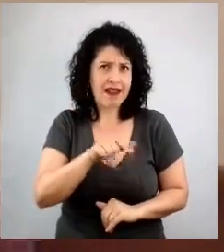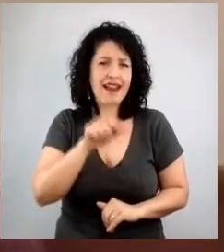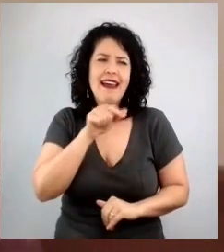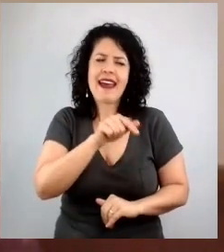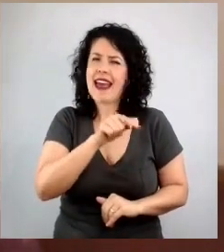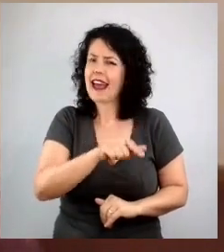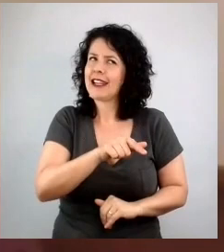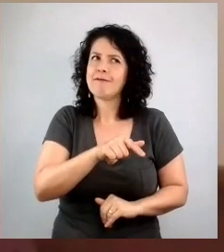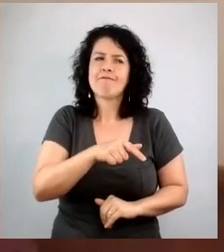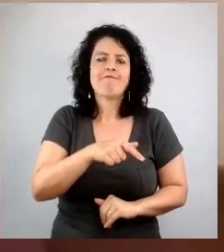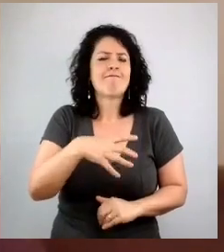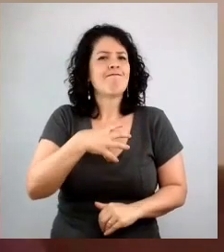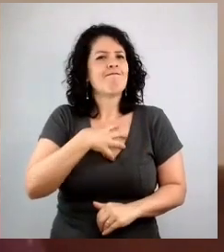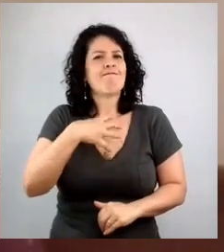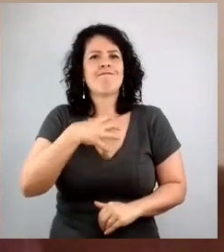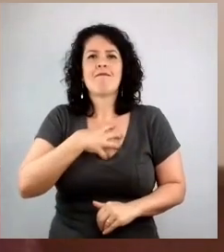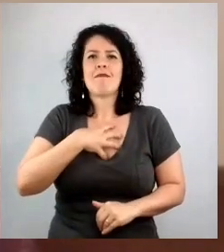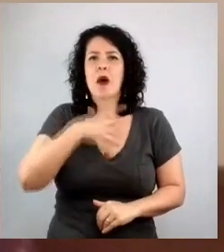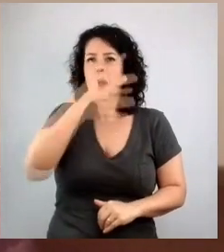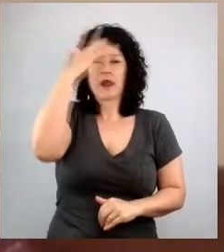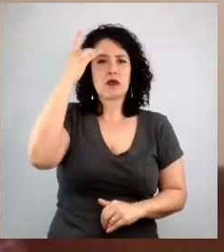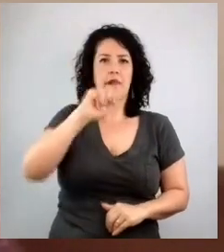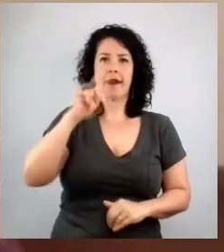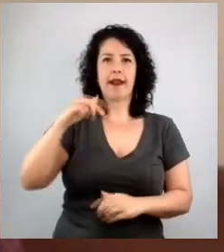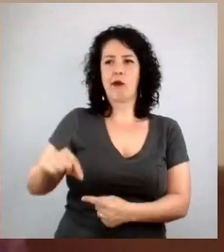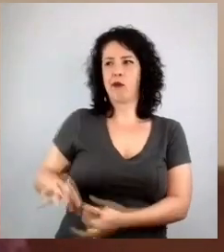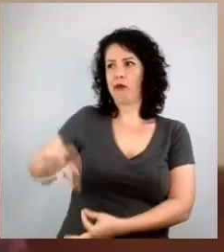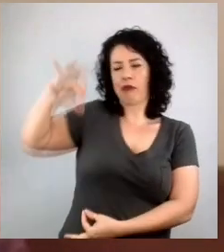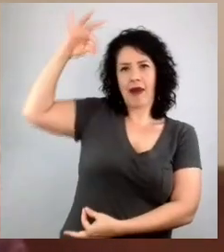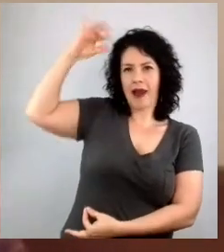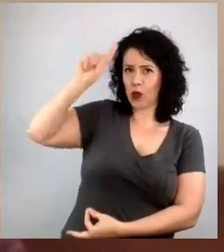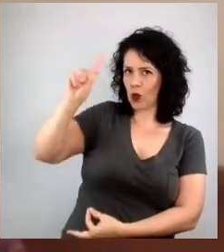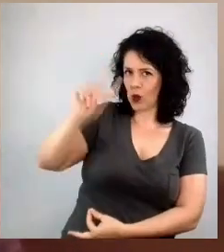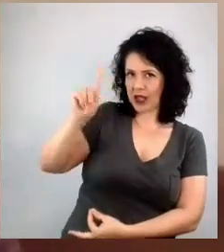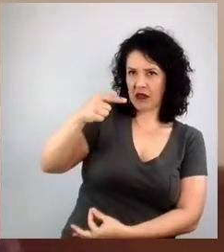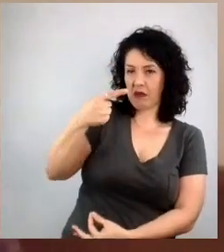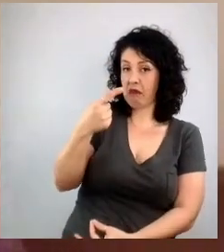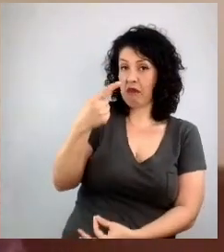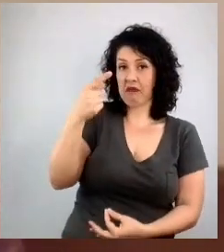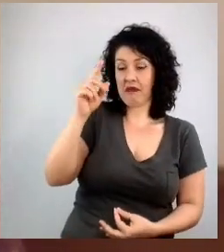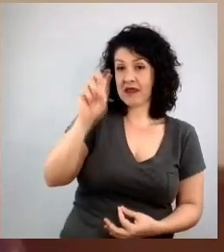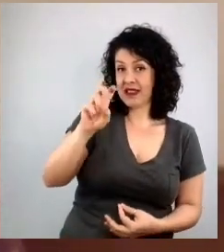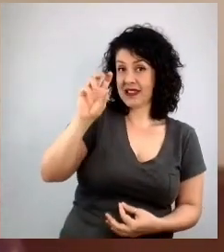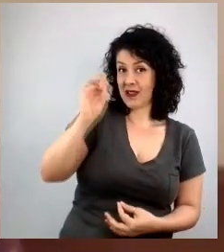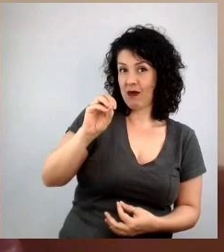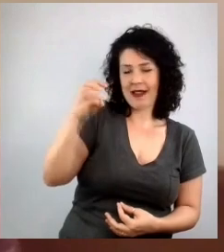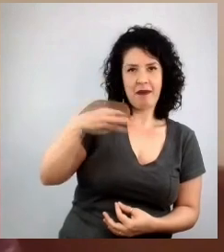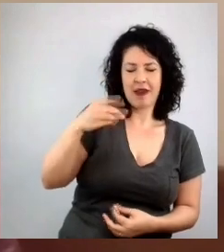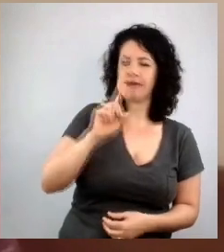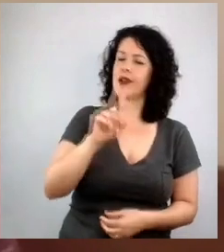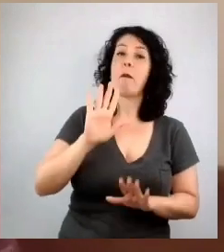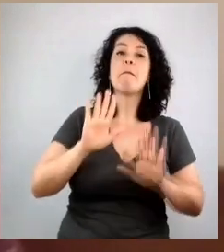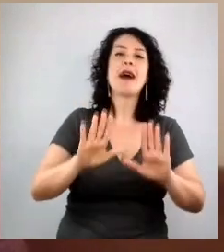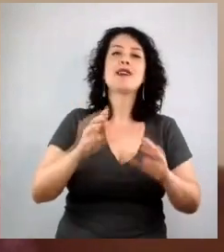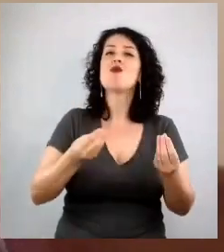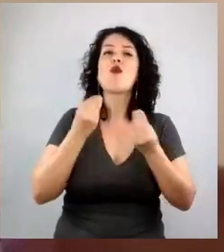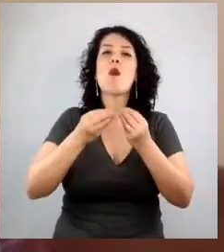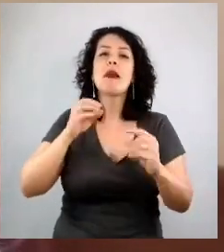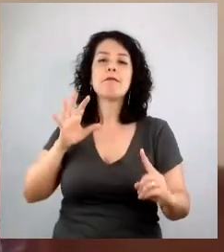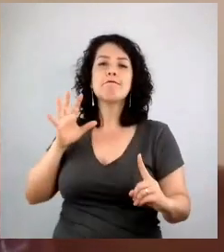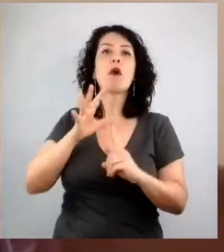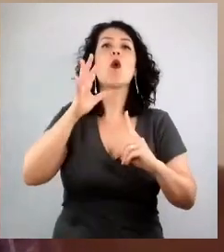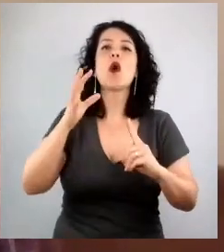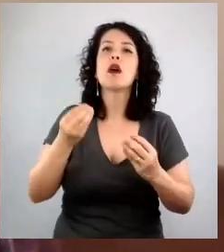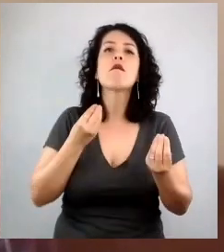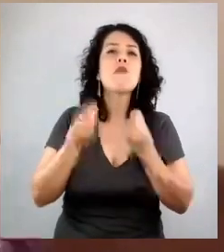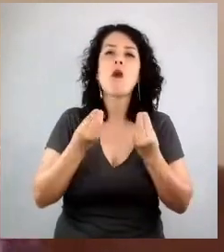Não 1,50m ou 1,60m, que acho que ela tem, mas o tamanho que ela teve e o impacto que ela tem e que lição